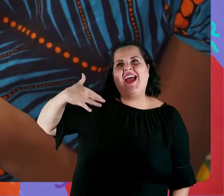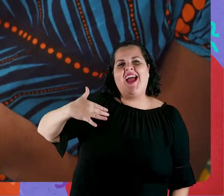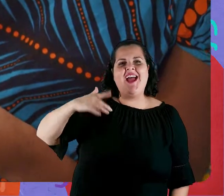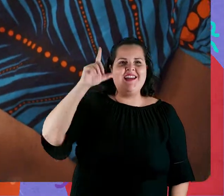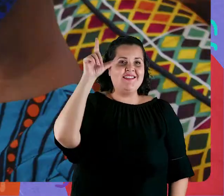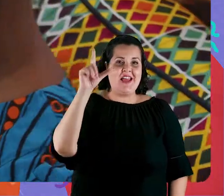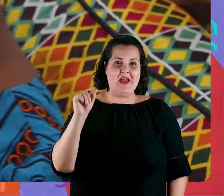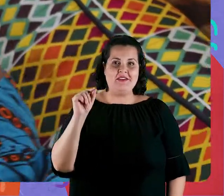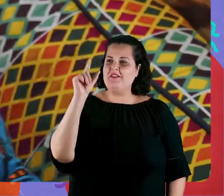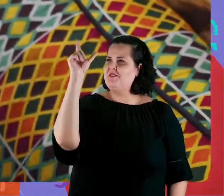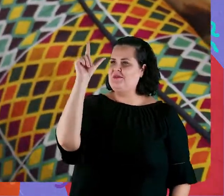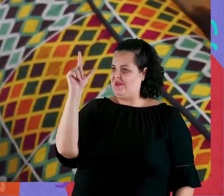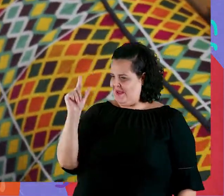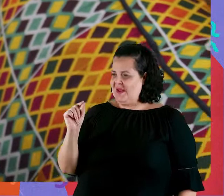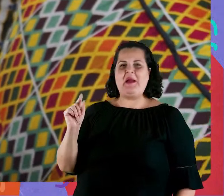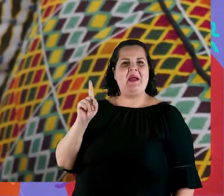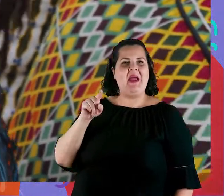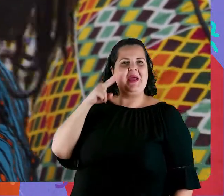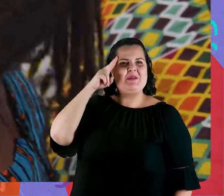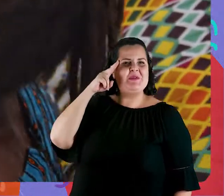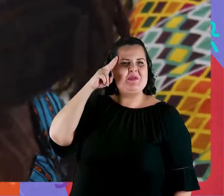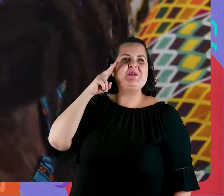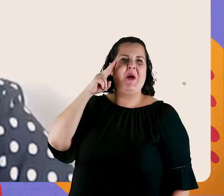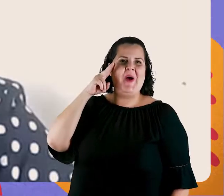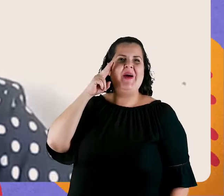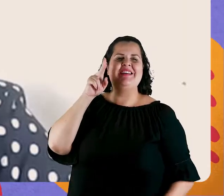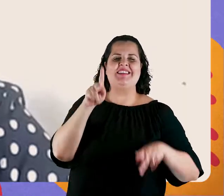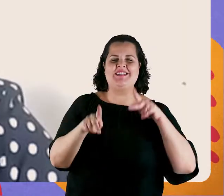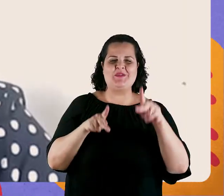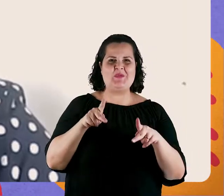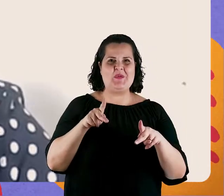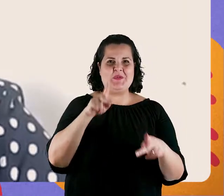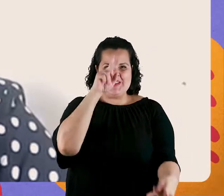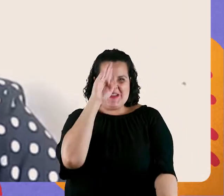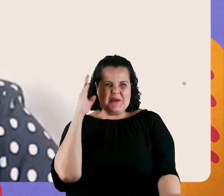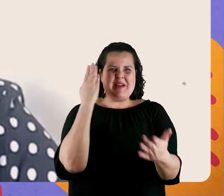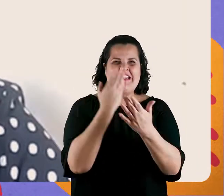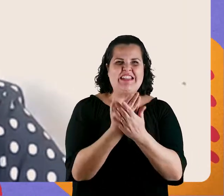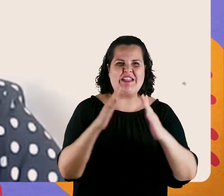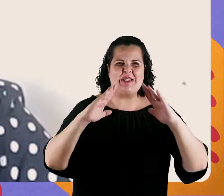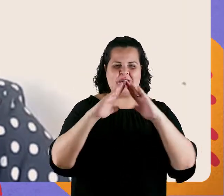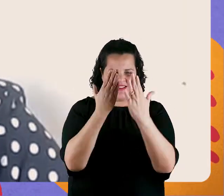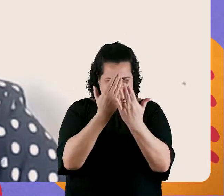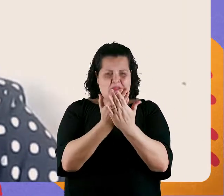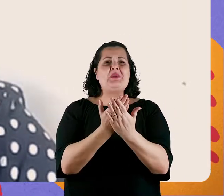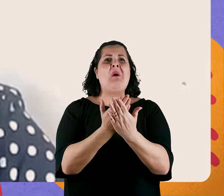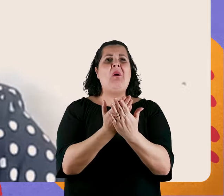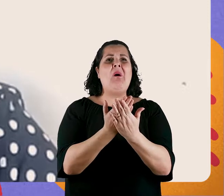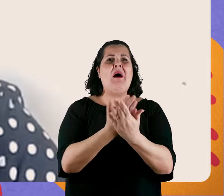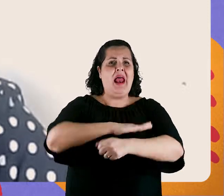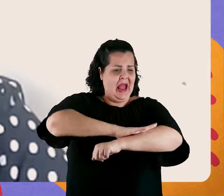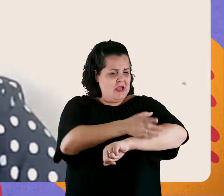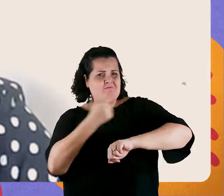África é a besta da humanidade. E eu acredito muito, muito que essa escola é possível.